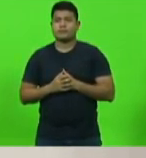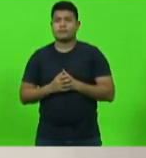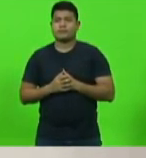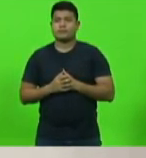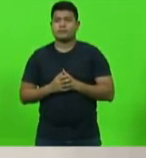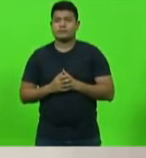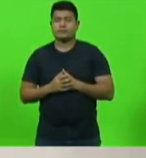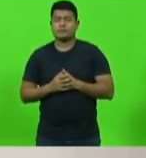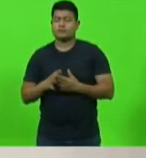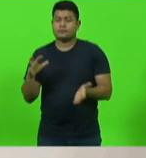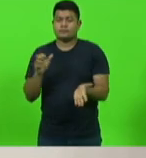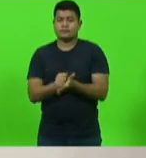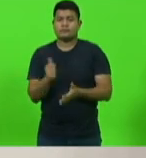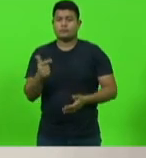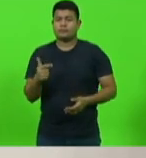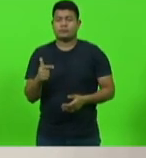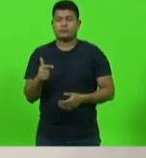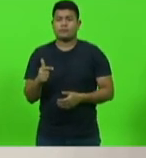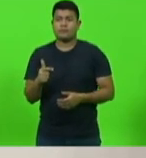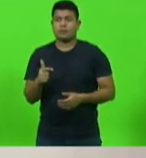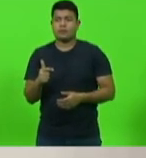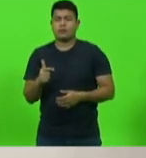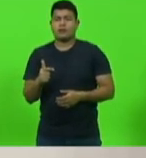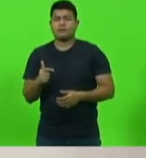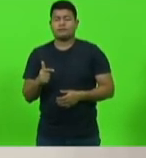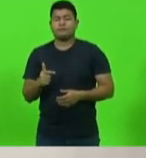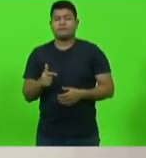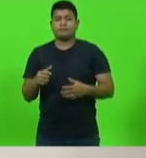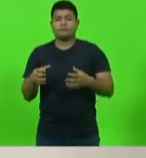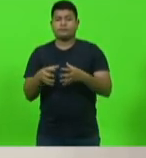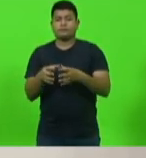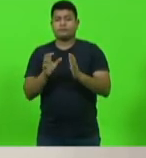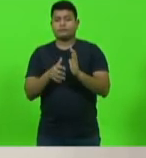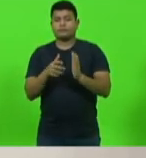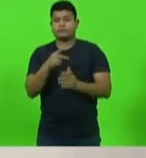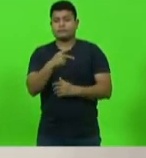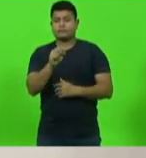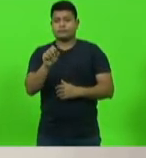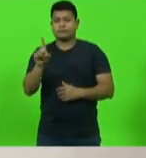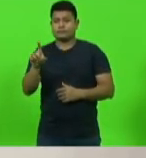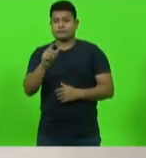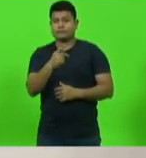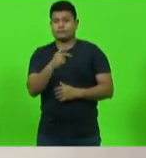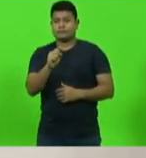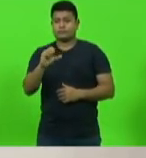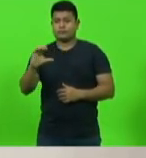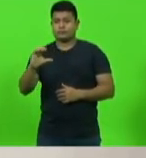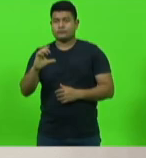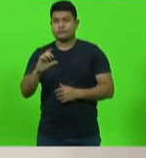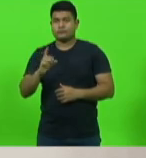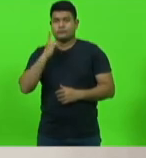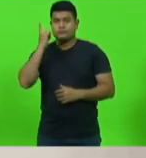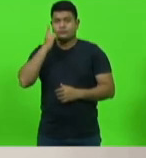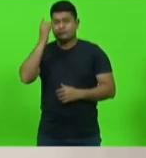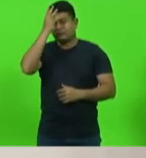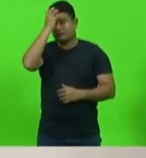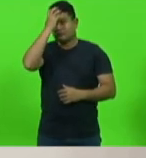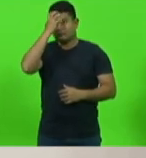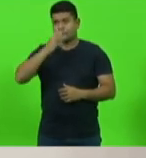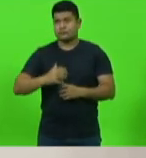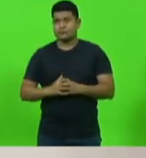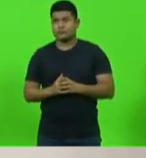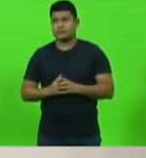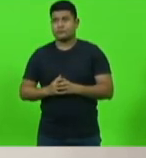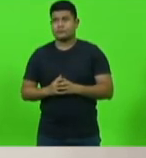Não havendo ninguém, próximo bloco, o bloco PSD, PSC. Escrito aqui, deputado Ismael dos Santos. Por